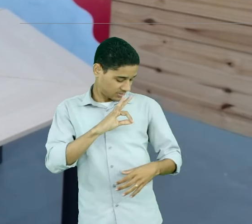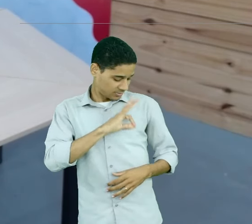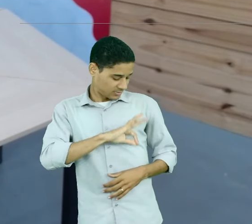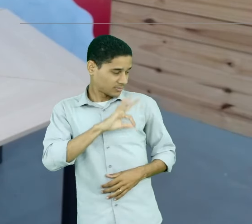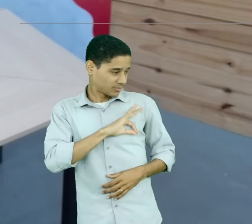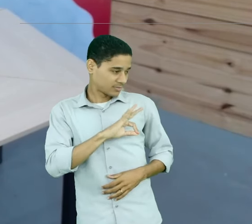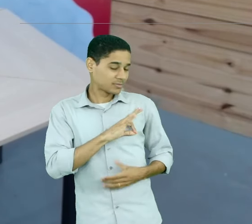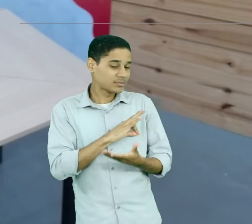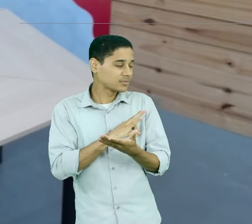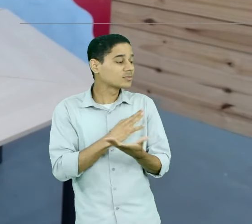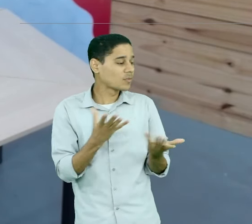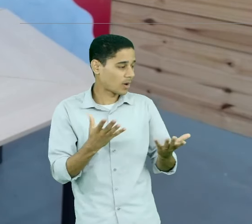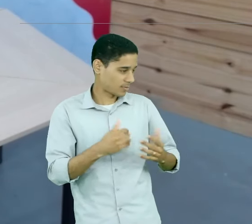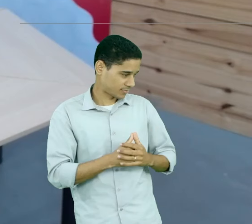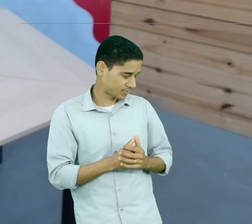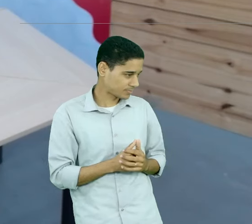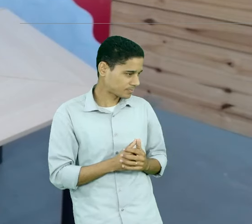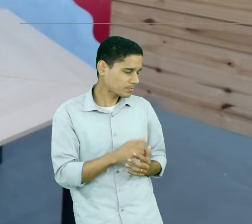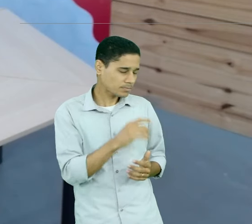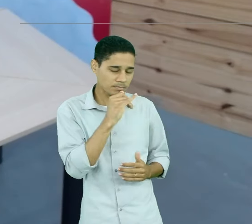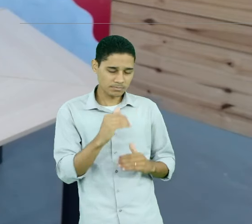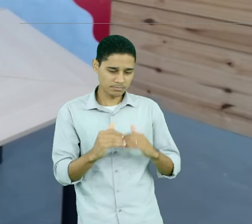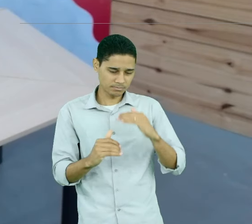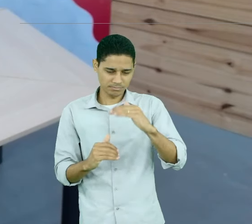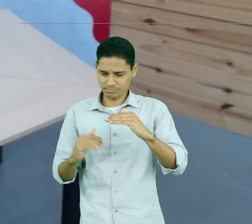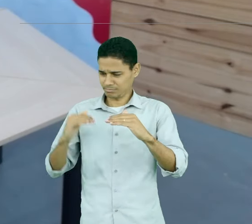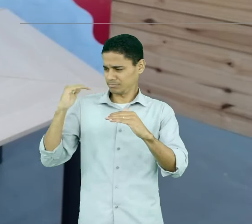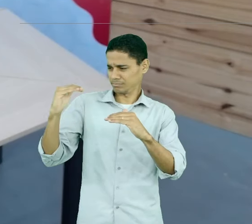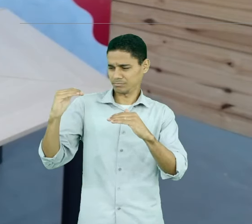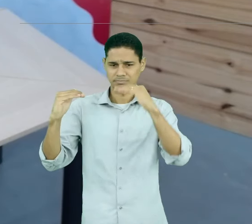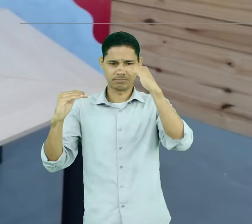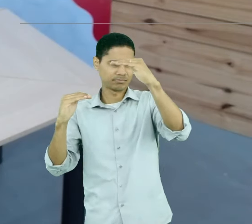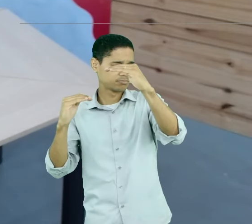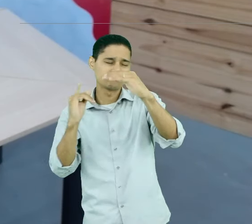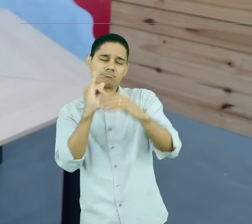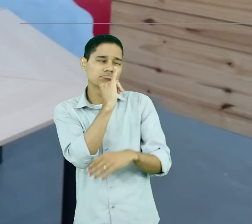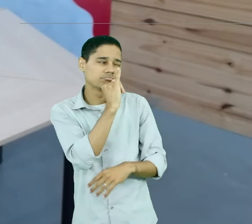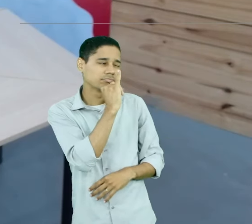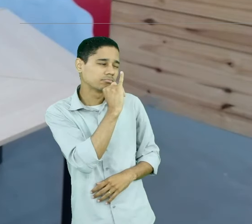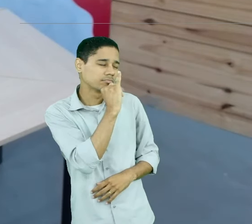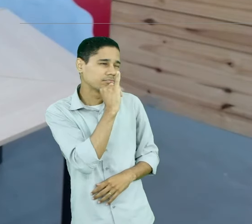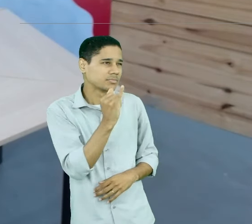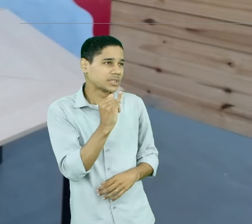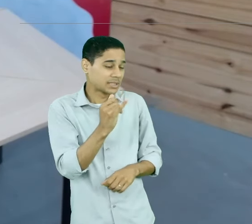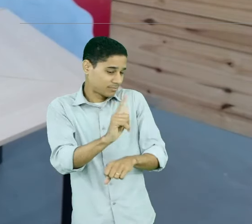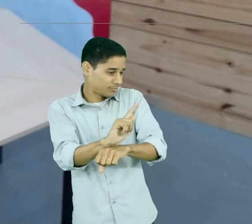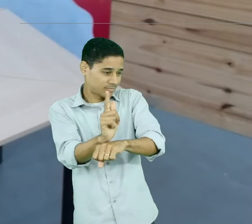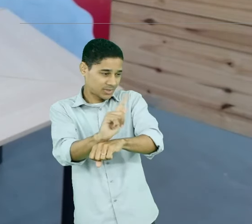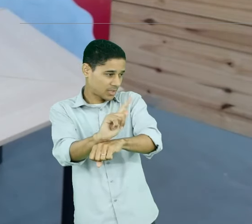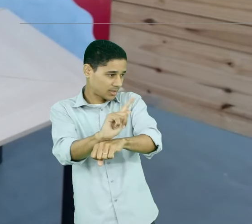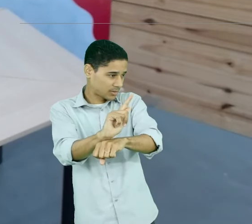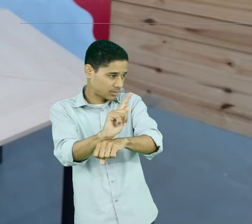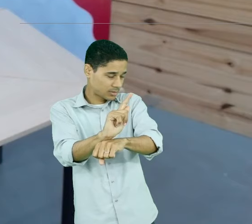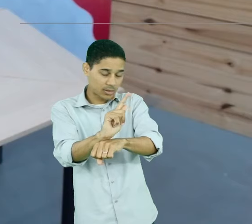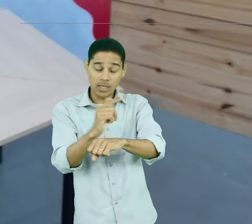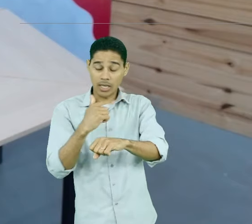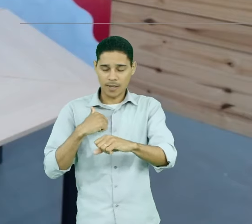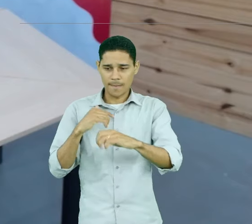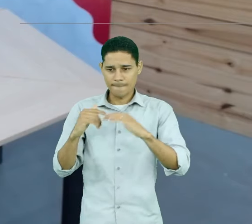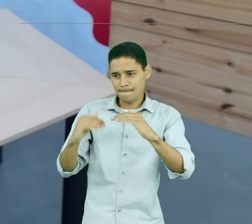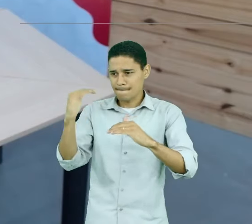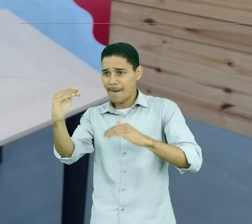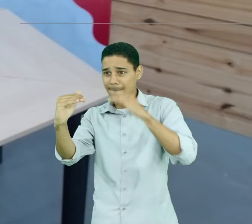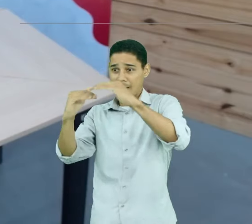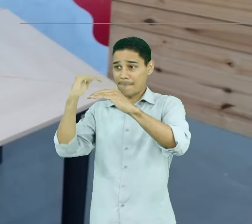Quando a gente fala em posição, a gente está falando, por exemplo, de uma gerência. Para eu chegar a uma